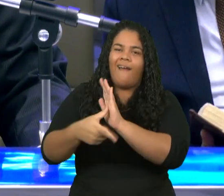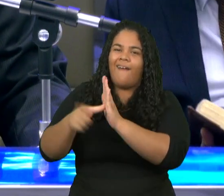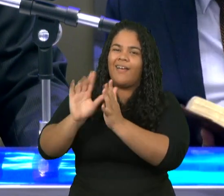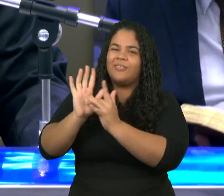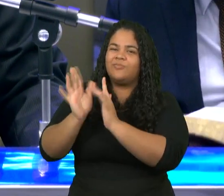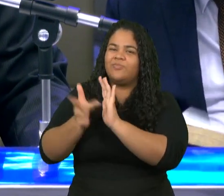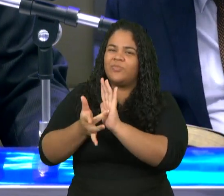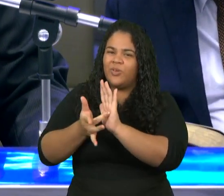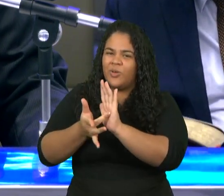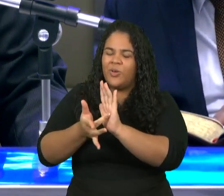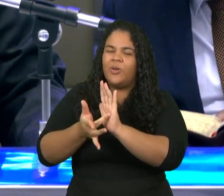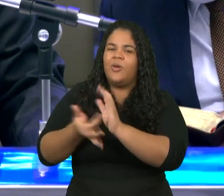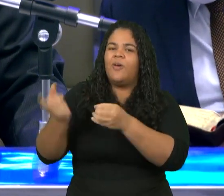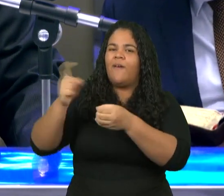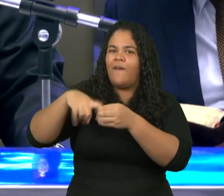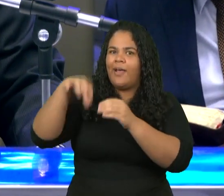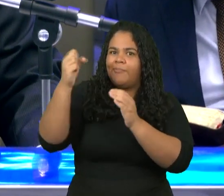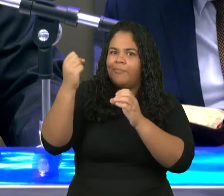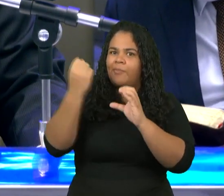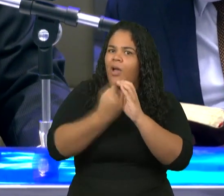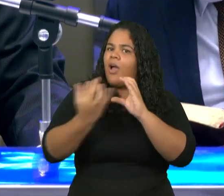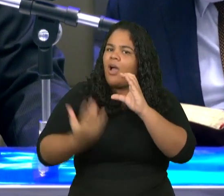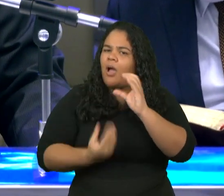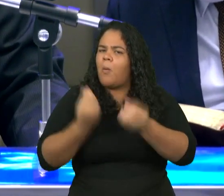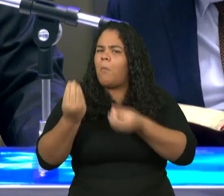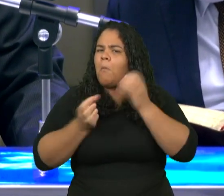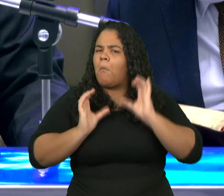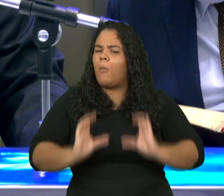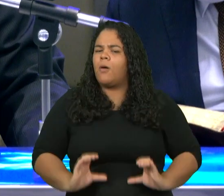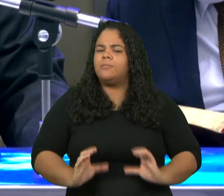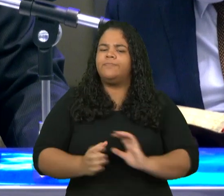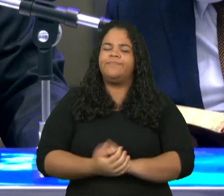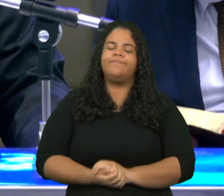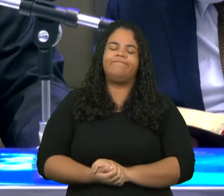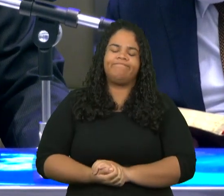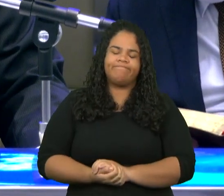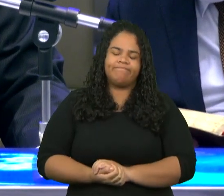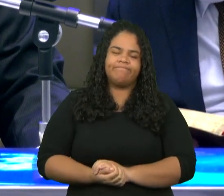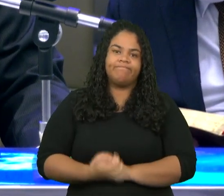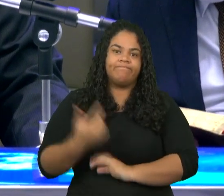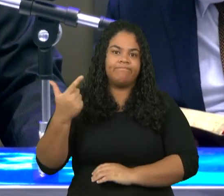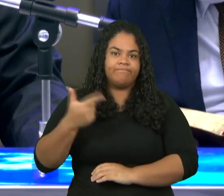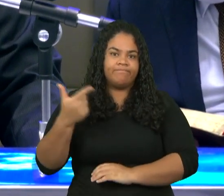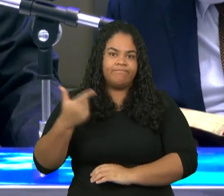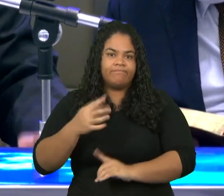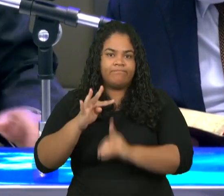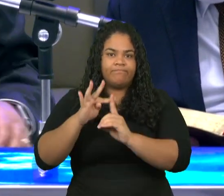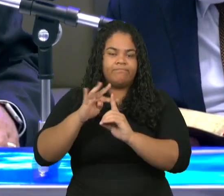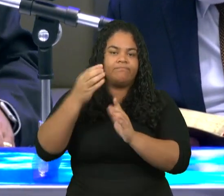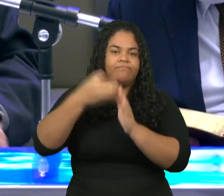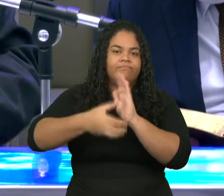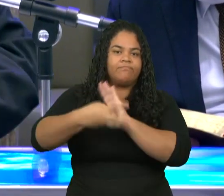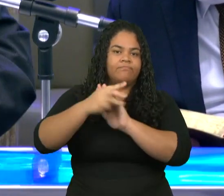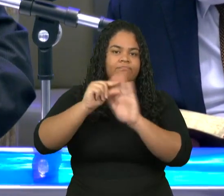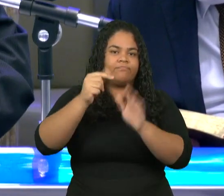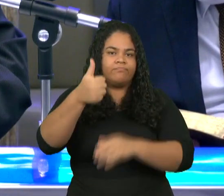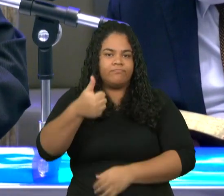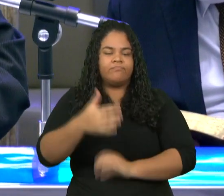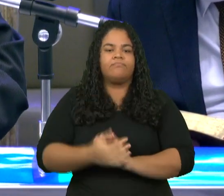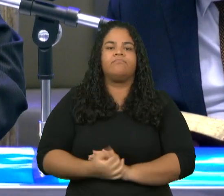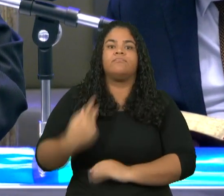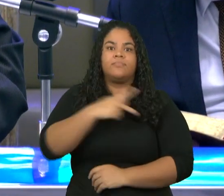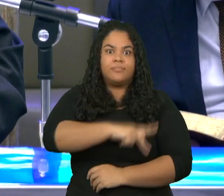igreja aqui nesta terra. E ele diz, capítulo 3 da segunda carta, versículo primeiro, diz, Sabe,